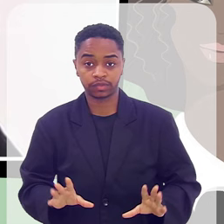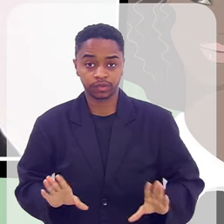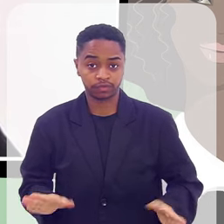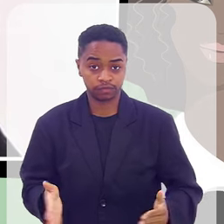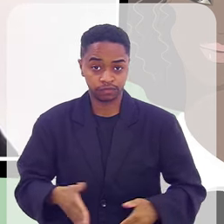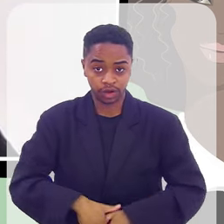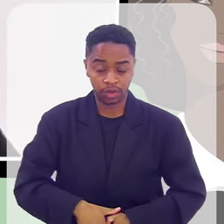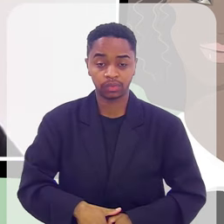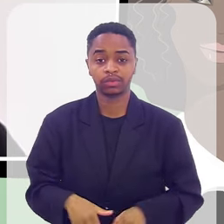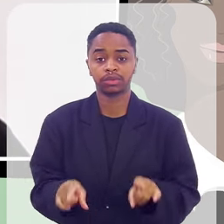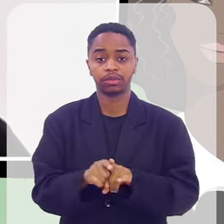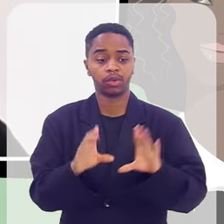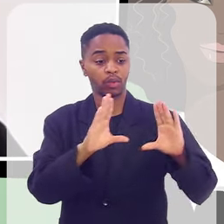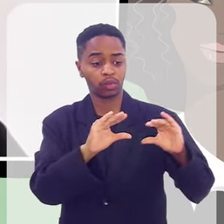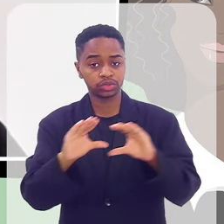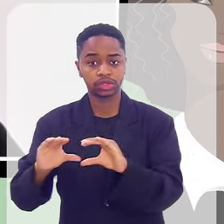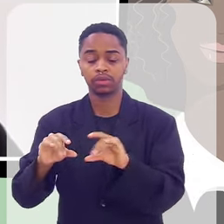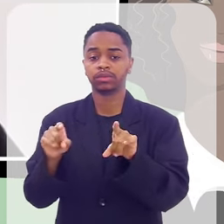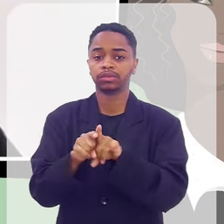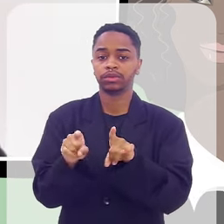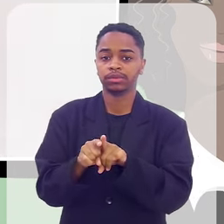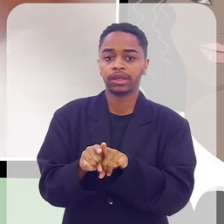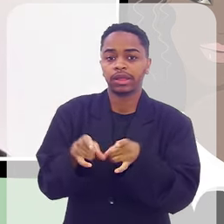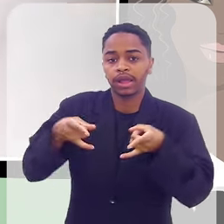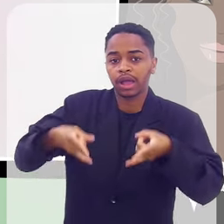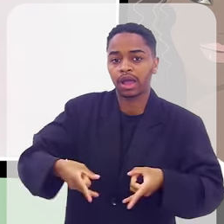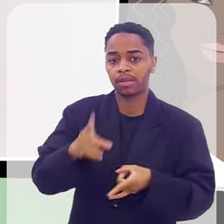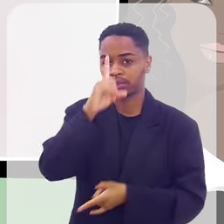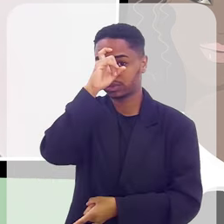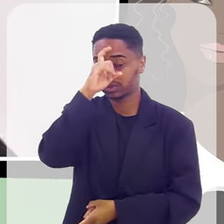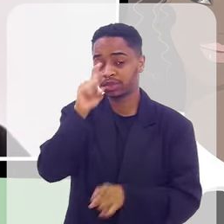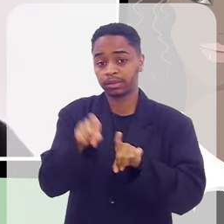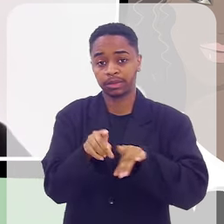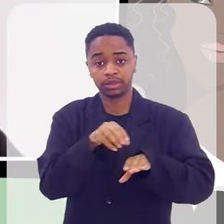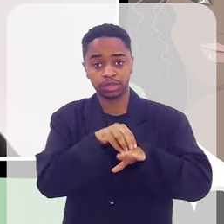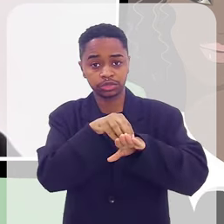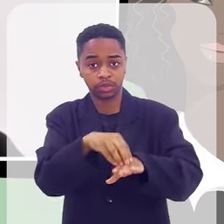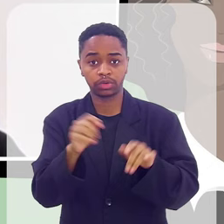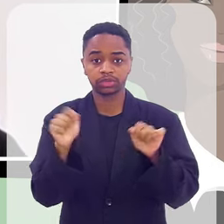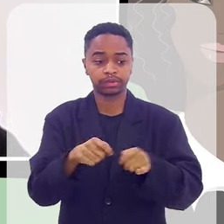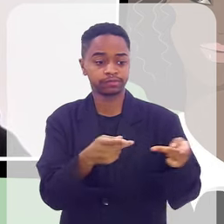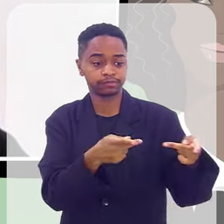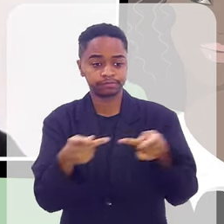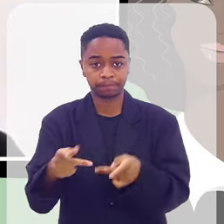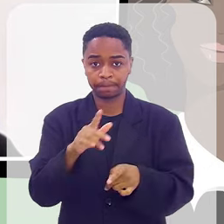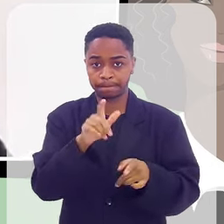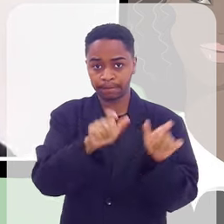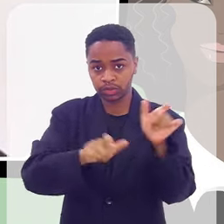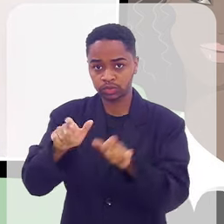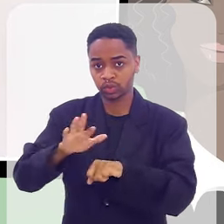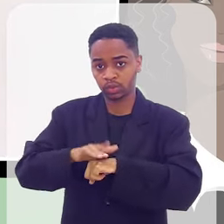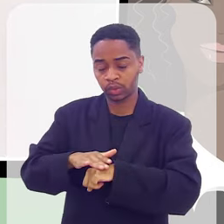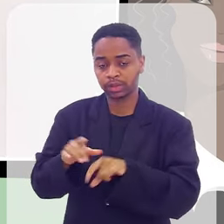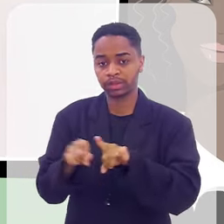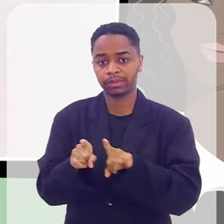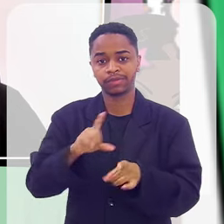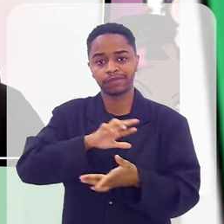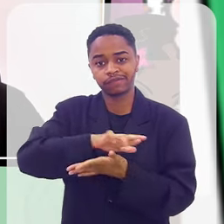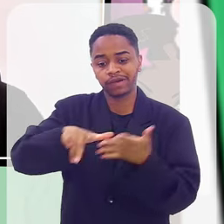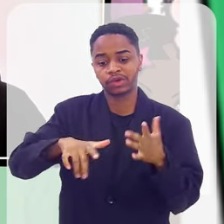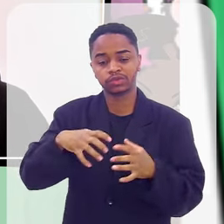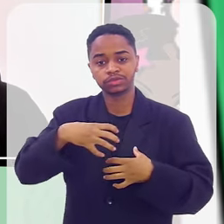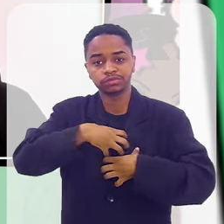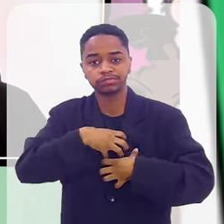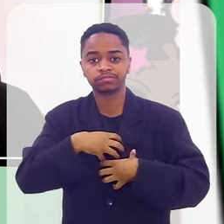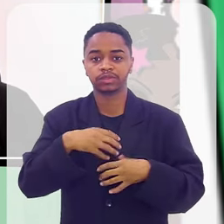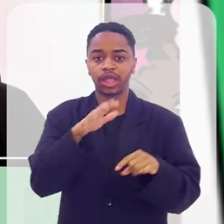camas hospitalares, transporte dos voluntários para poder visitar os seus doentes, várias formas de ajuda que